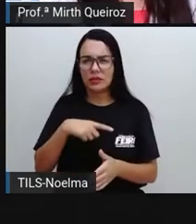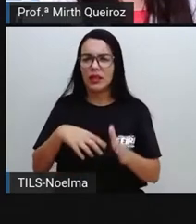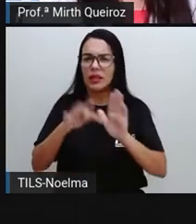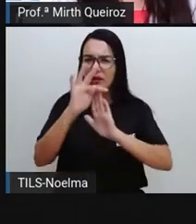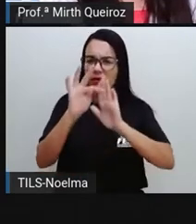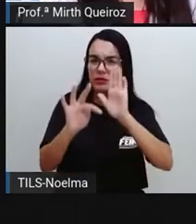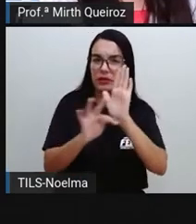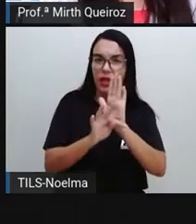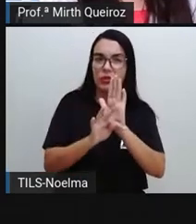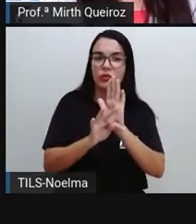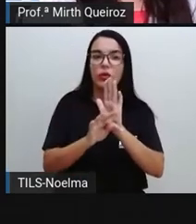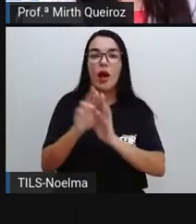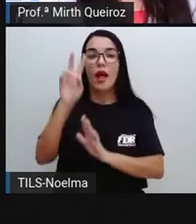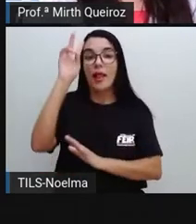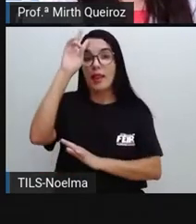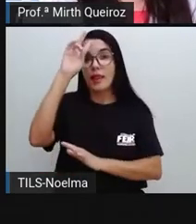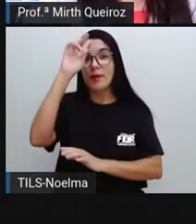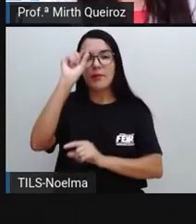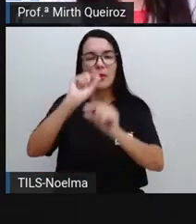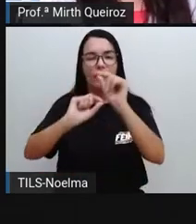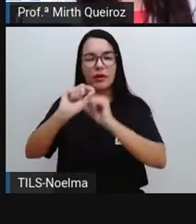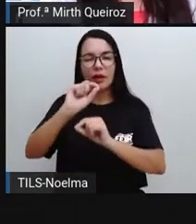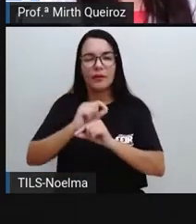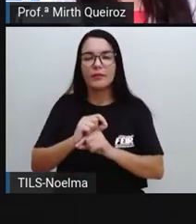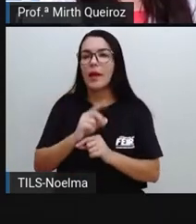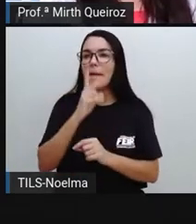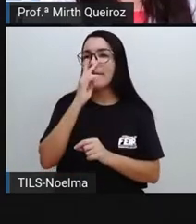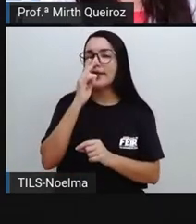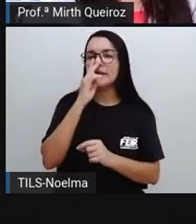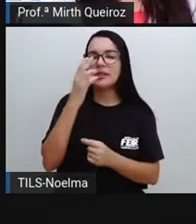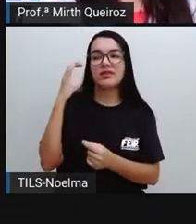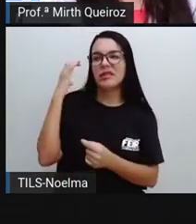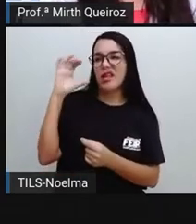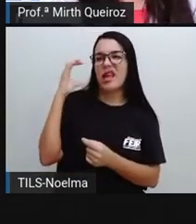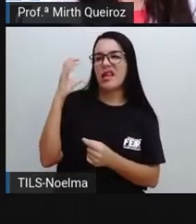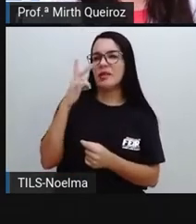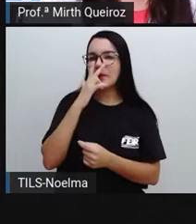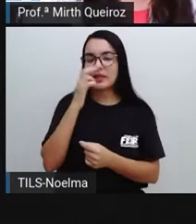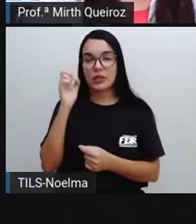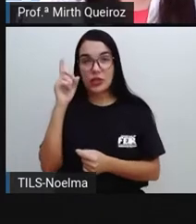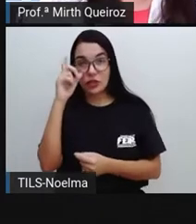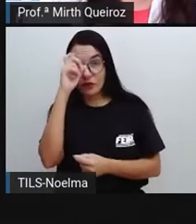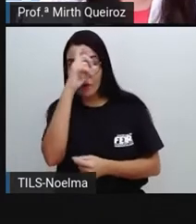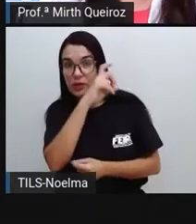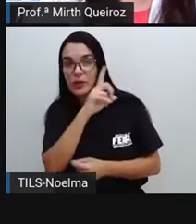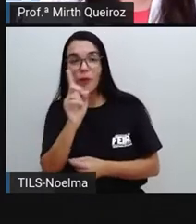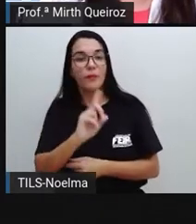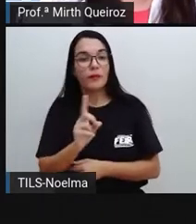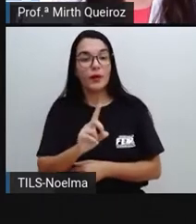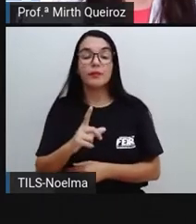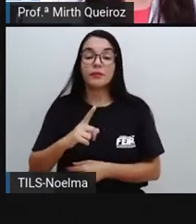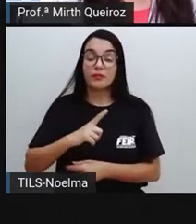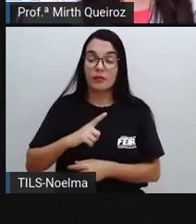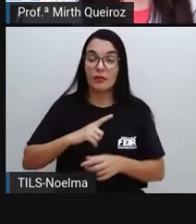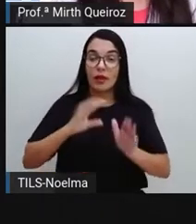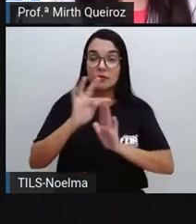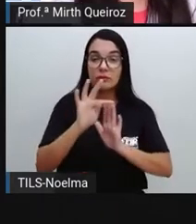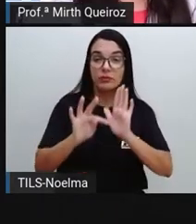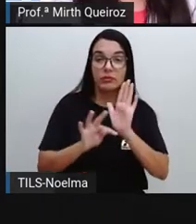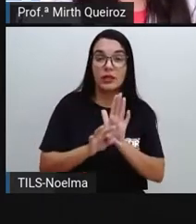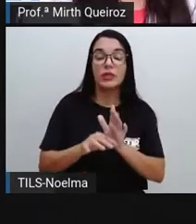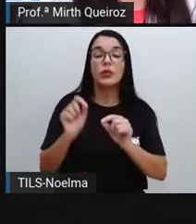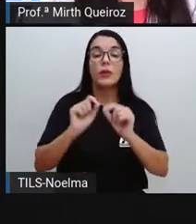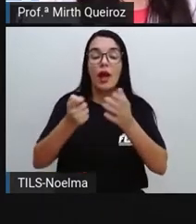científica, a gente já lembra tudo relacionado à ciência, como se fosse algo mais complexo, esse tipo de texto deve ser escrito de uma forma